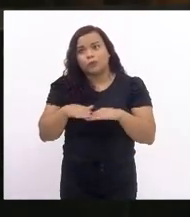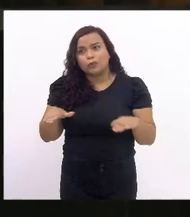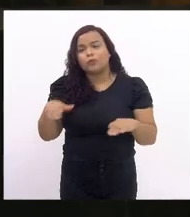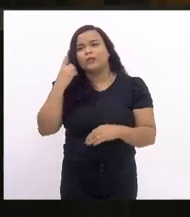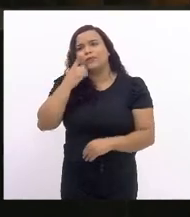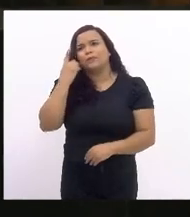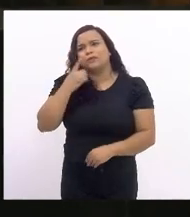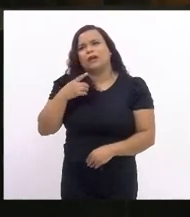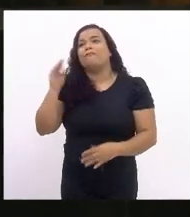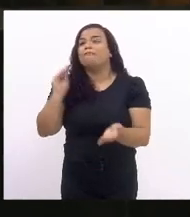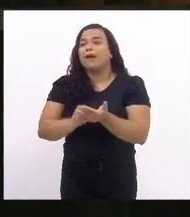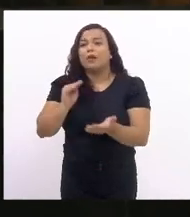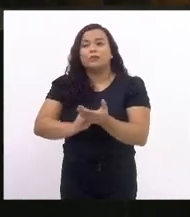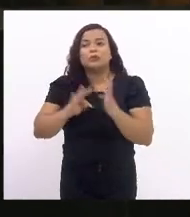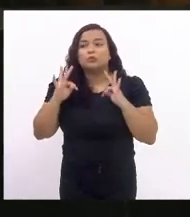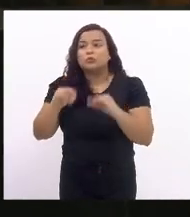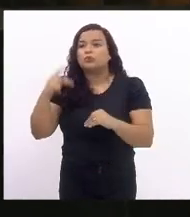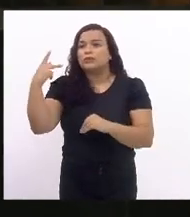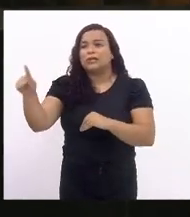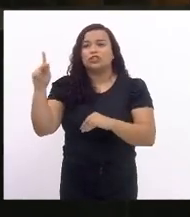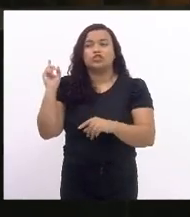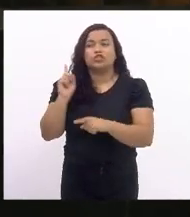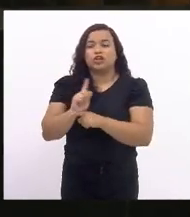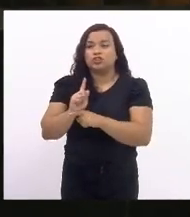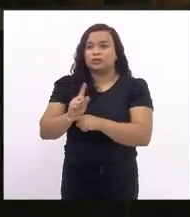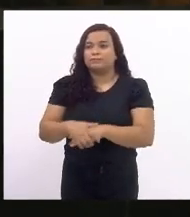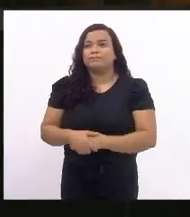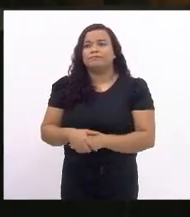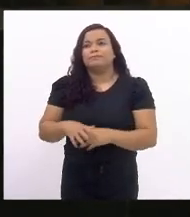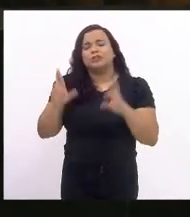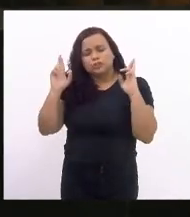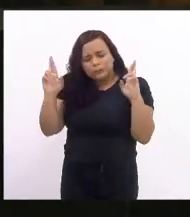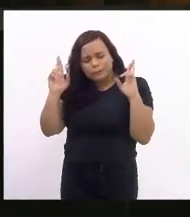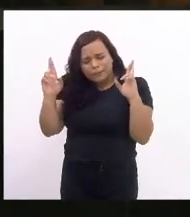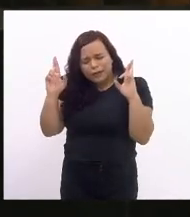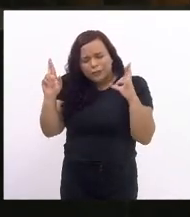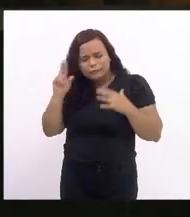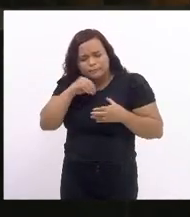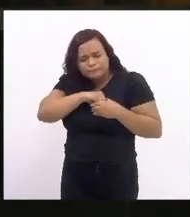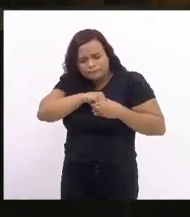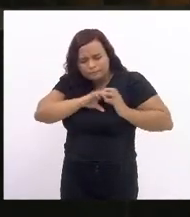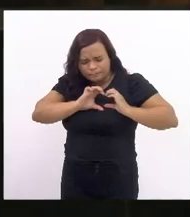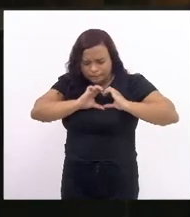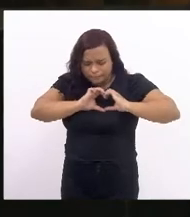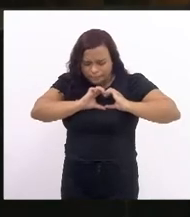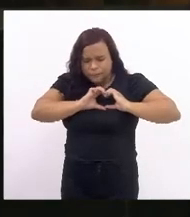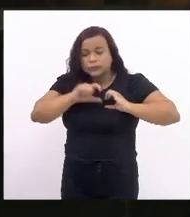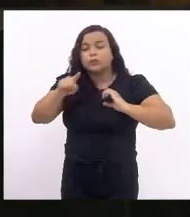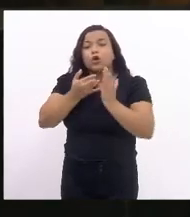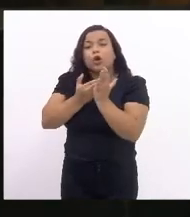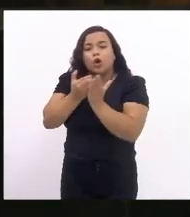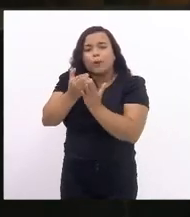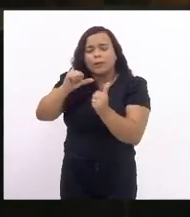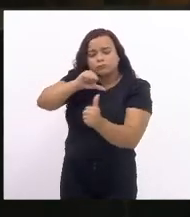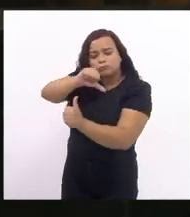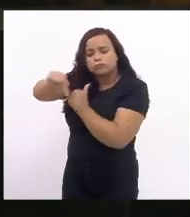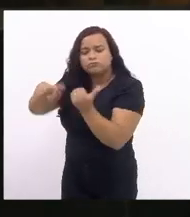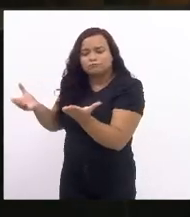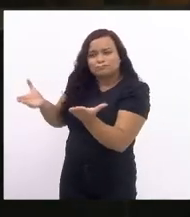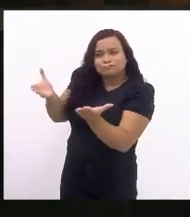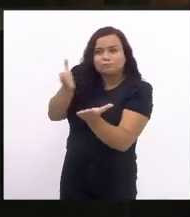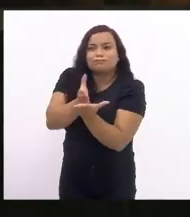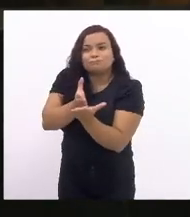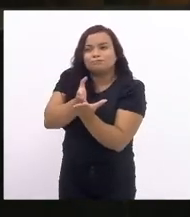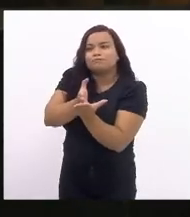tudo na sua gestão, mas eu espero que de coração o senhor inicie o rumo certo do seu governo, porque